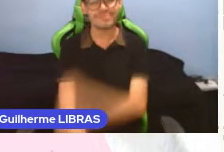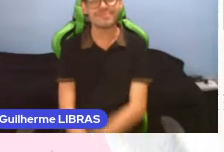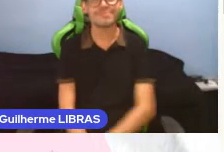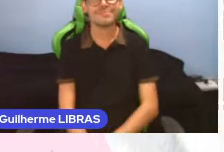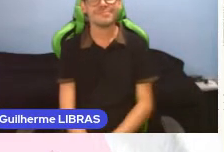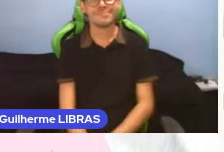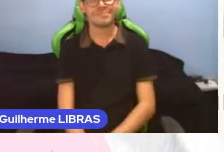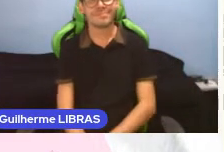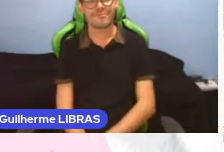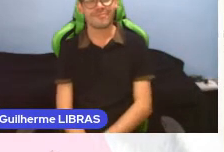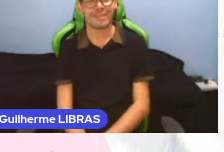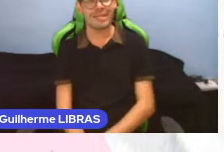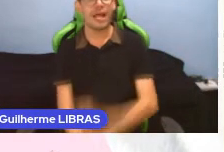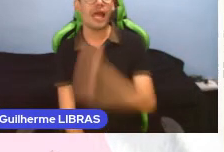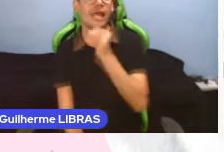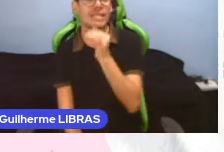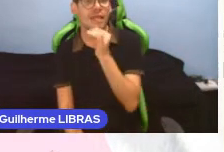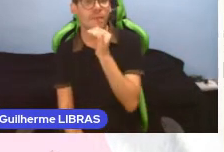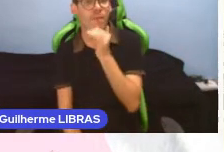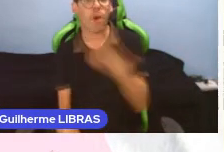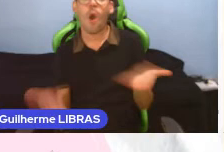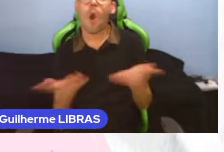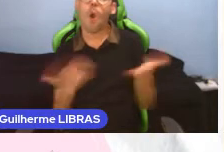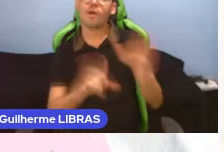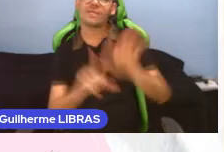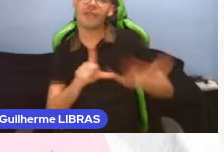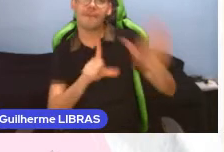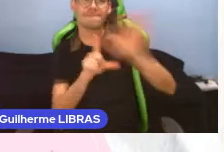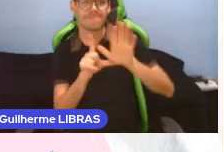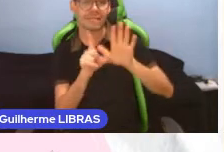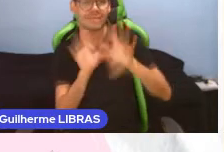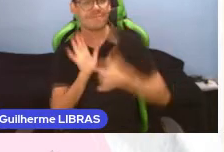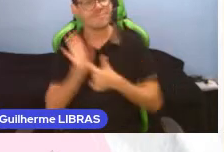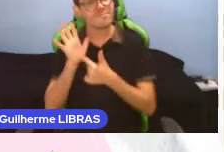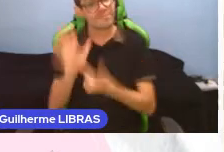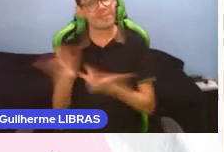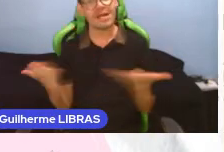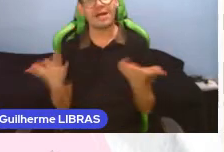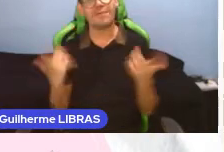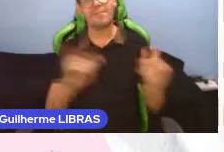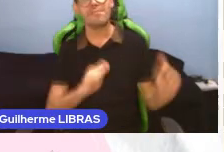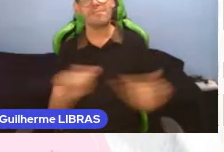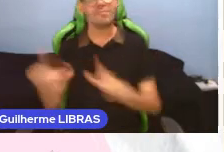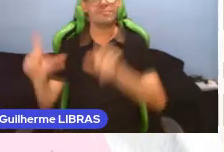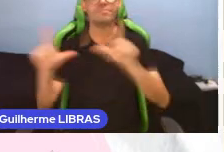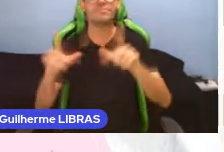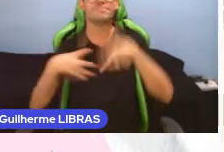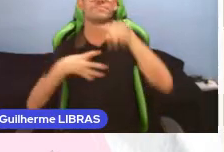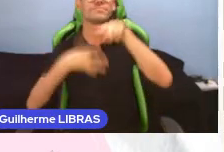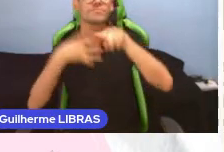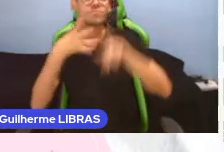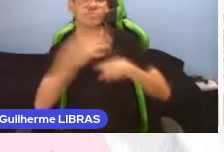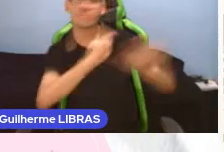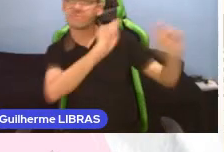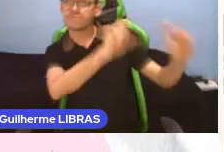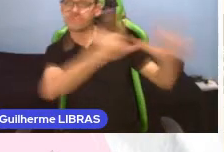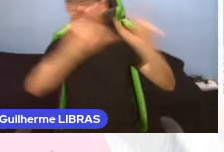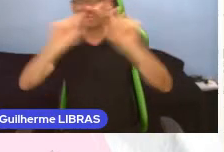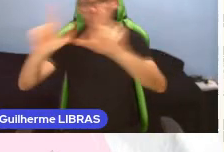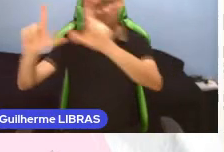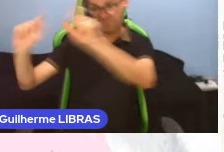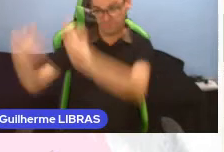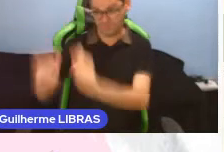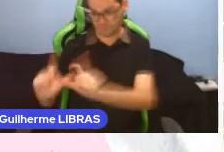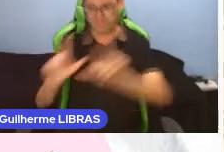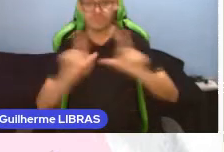Um exemplo é a imagem que está aqui na tela, com quatro quadros e no primeiro vemos